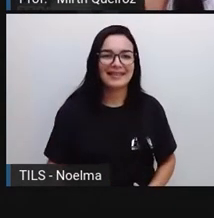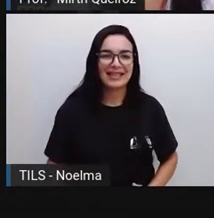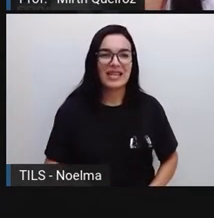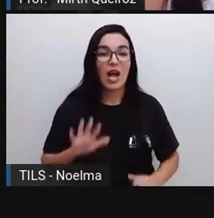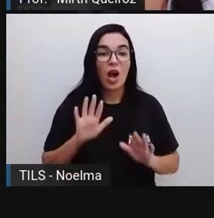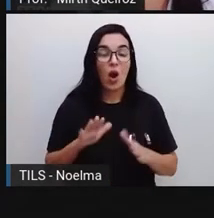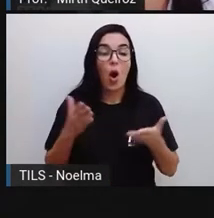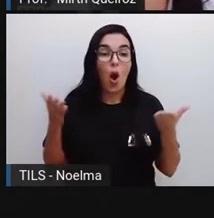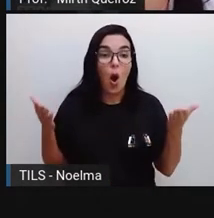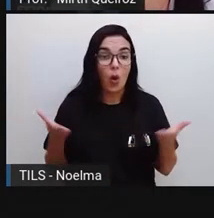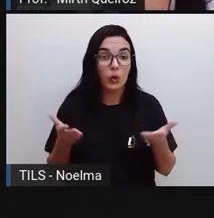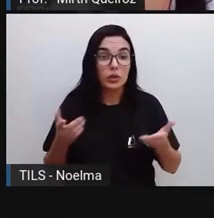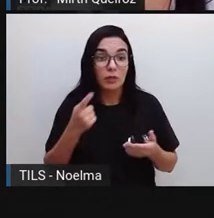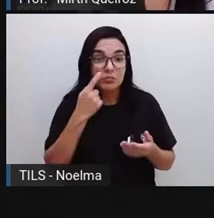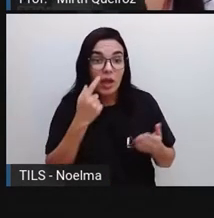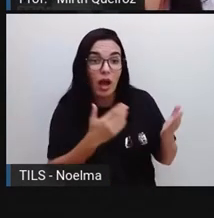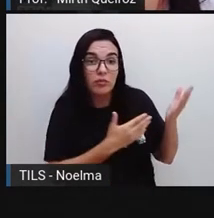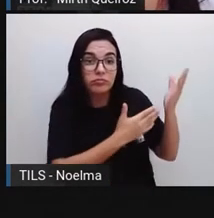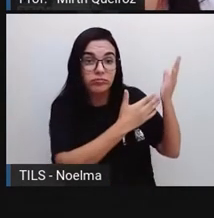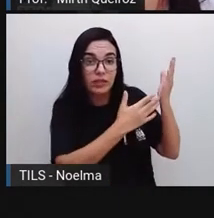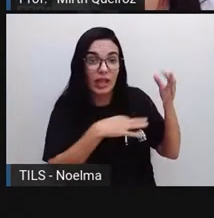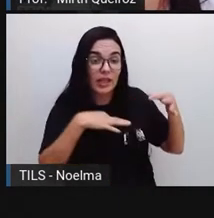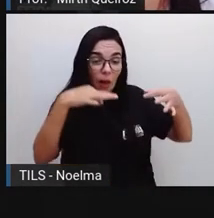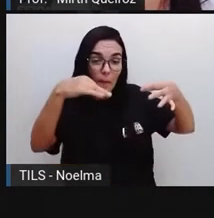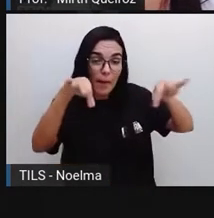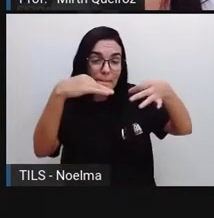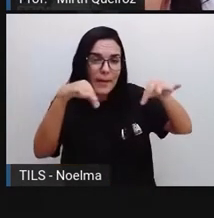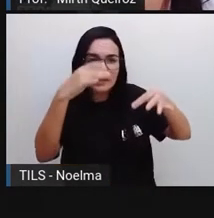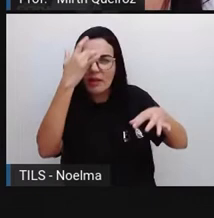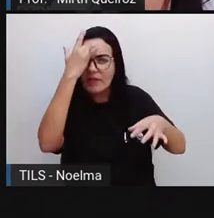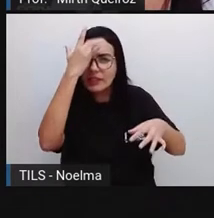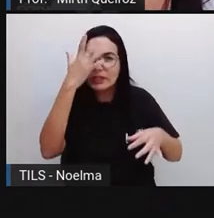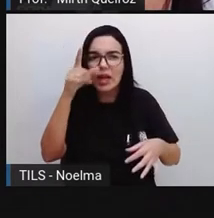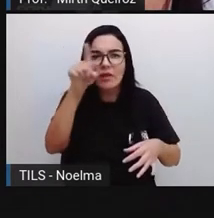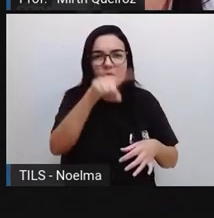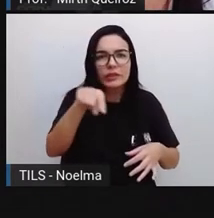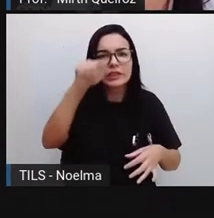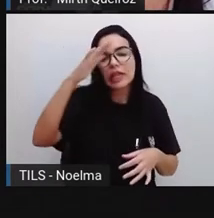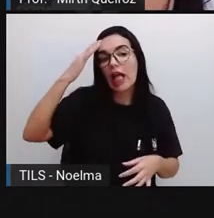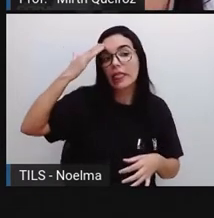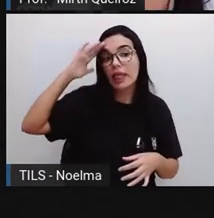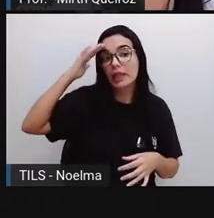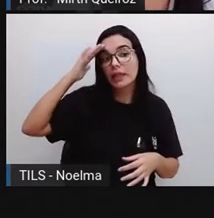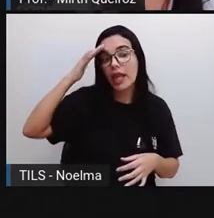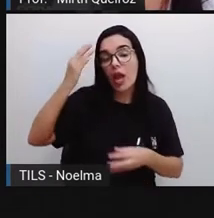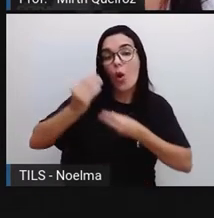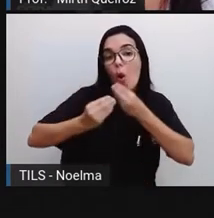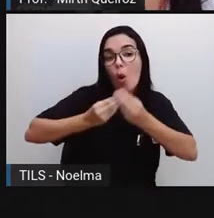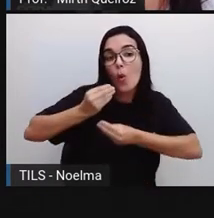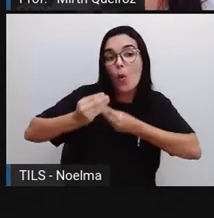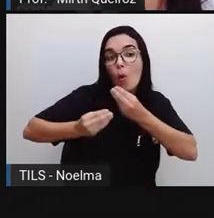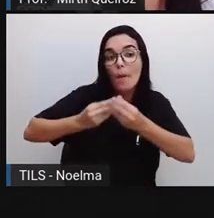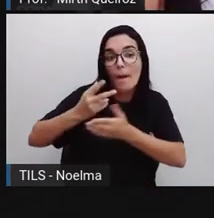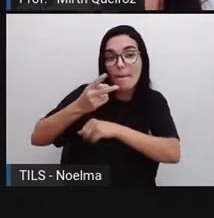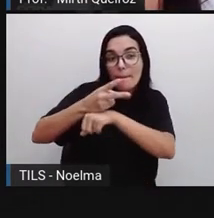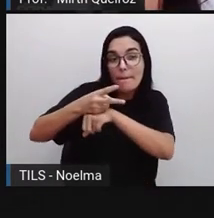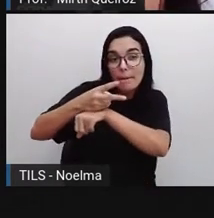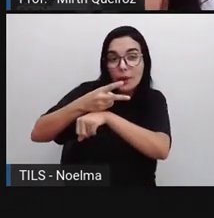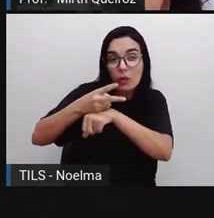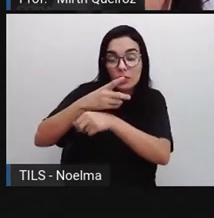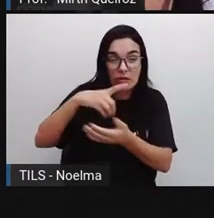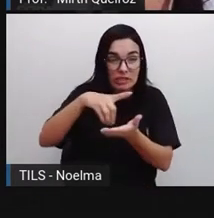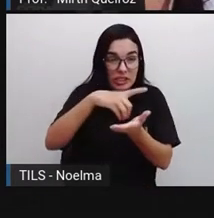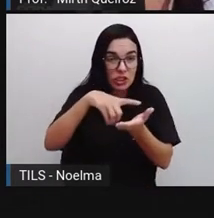Olha, aqui nós temos uma página para facilitar aí o entendimento de vocês em relação ao uso do